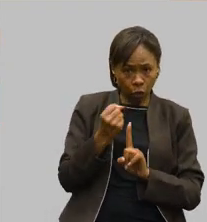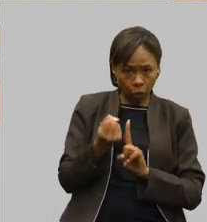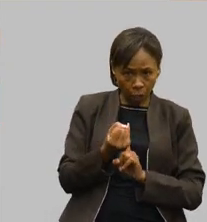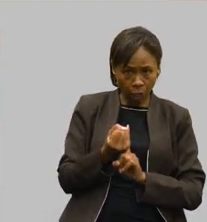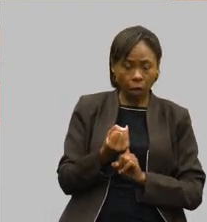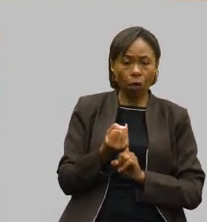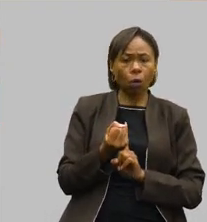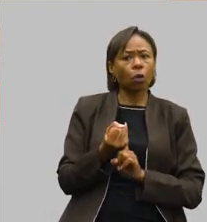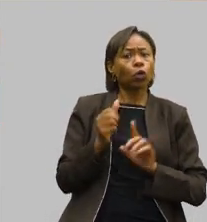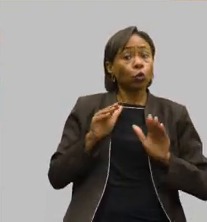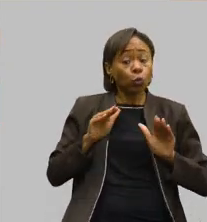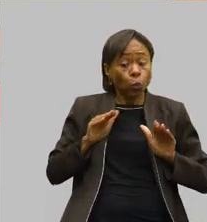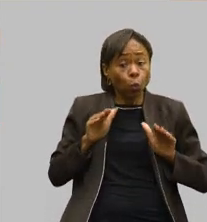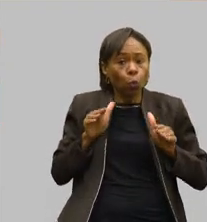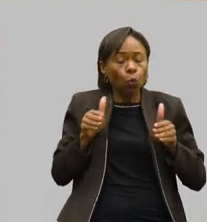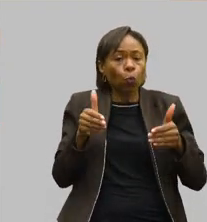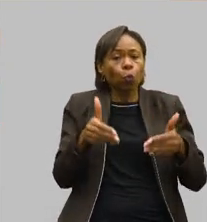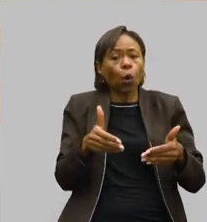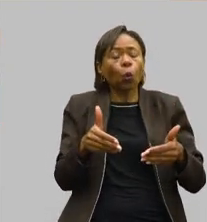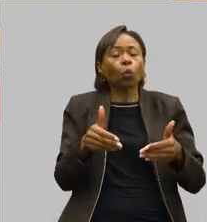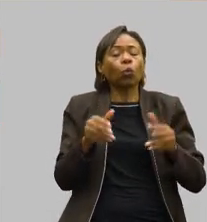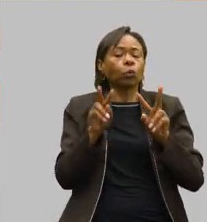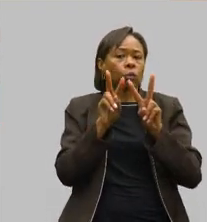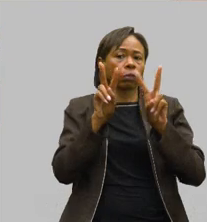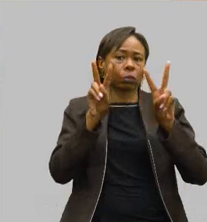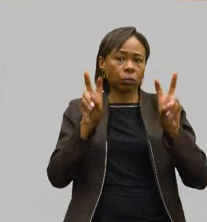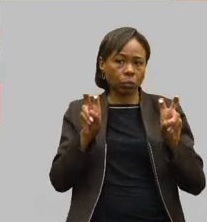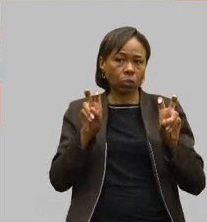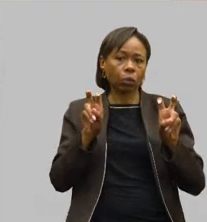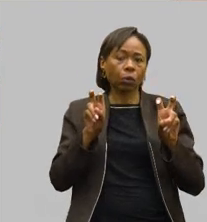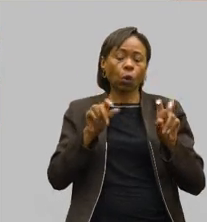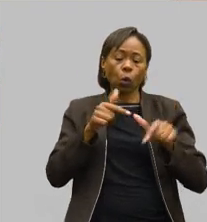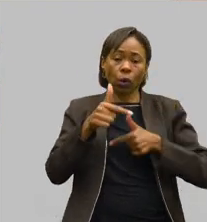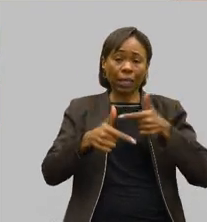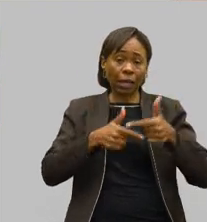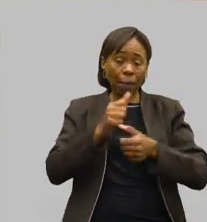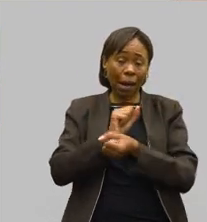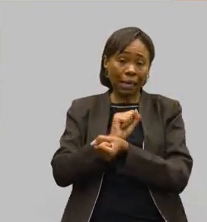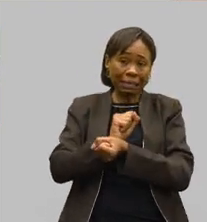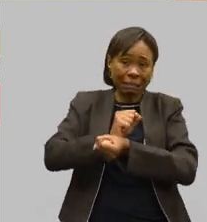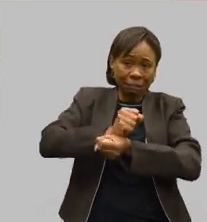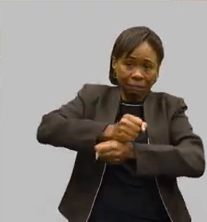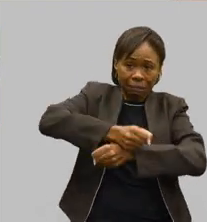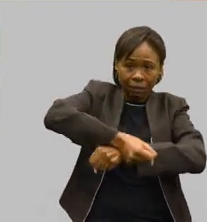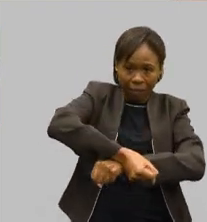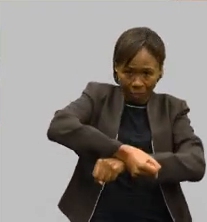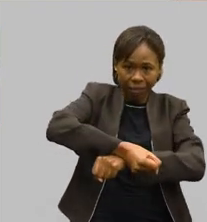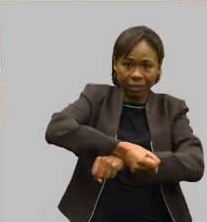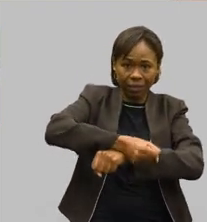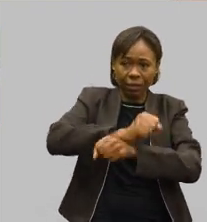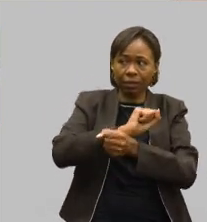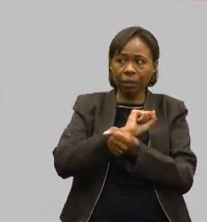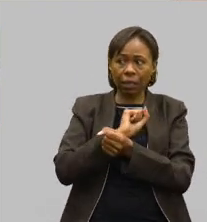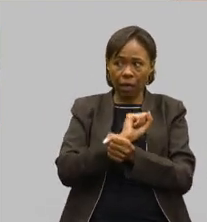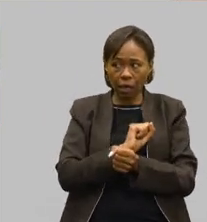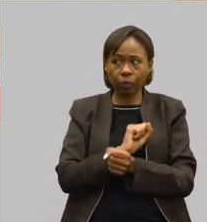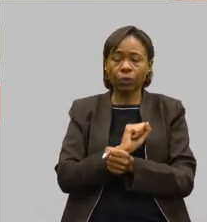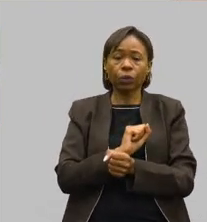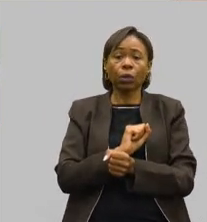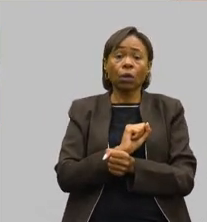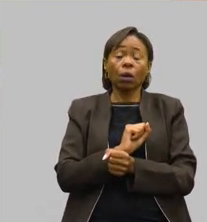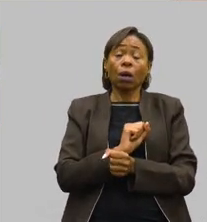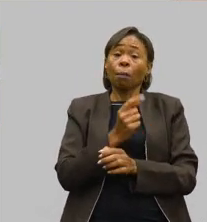grande com relação à questão do trabalho escravo, trabalho análogo à escravidão. e a última